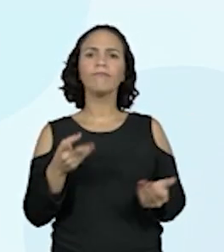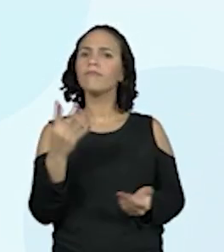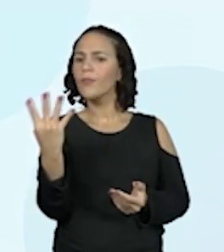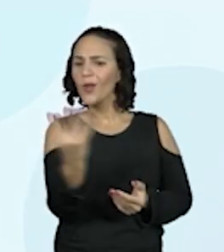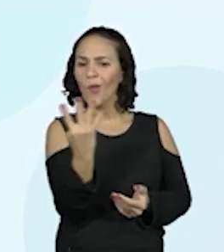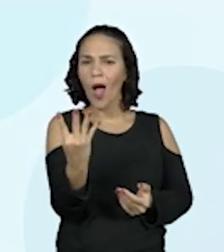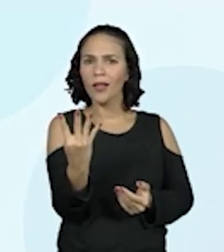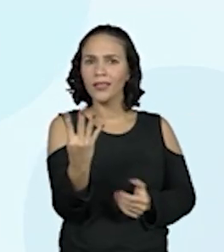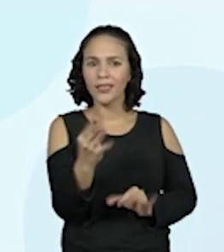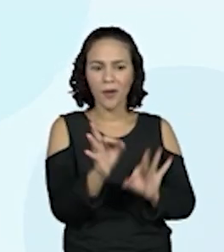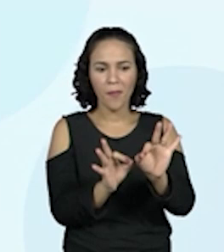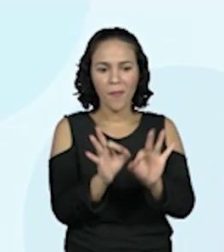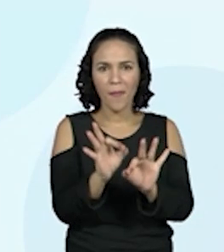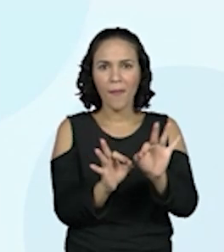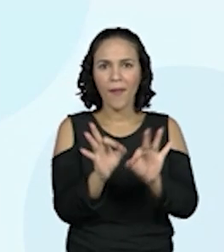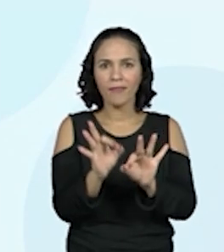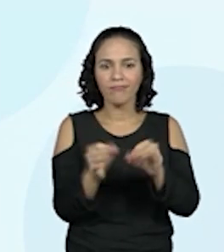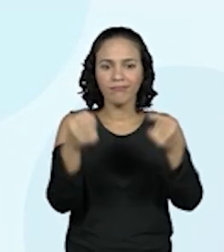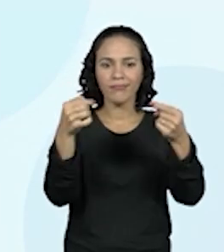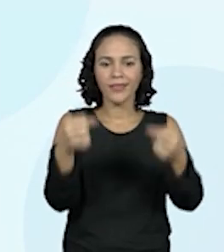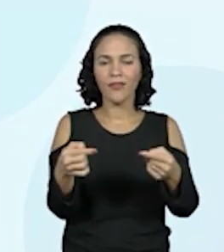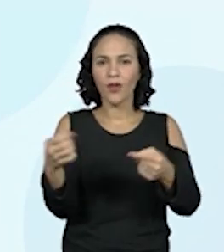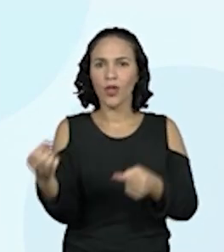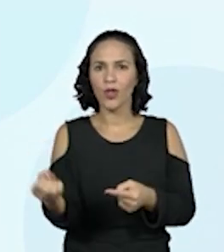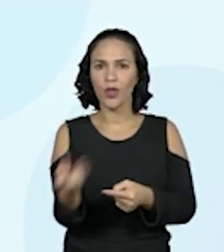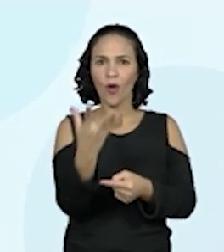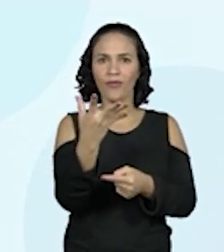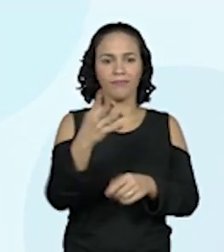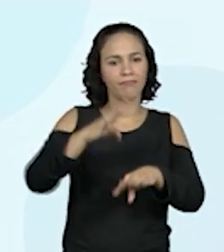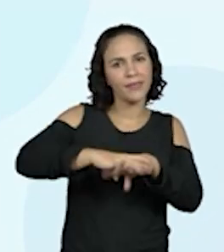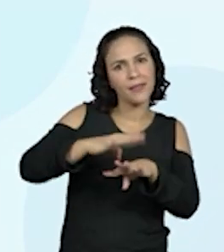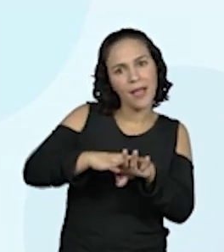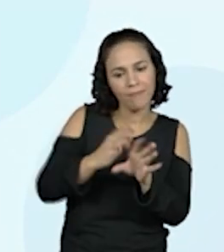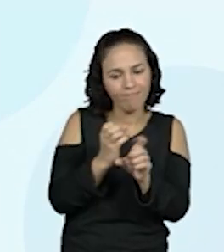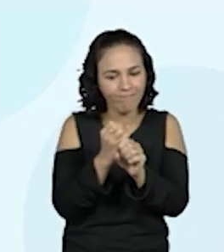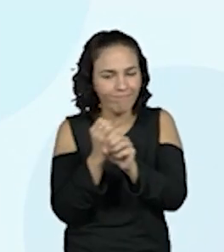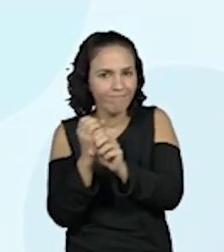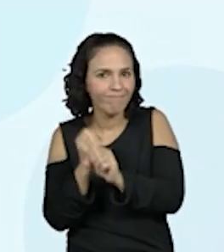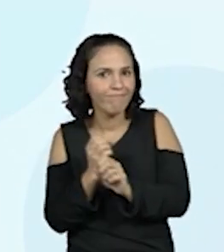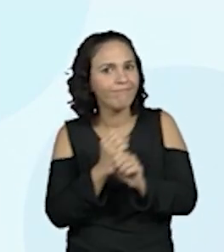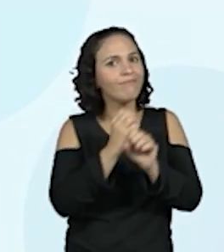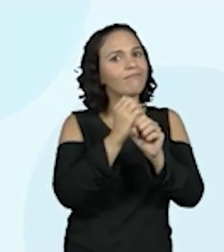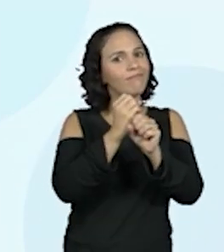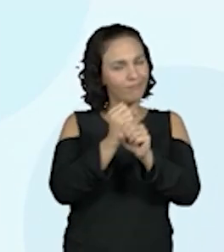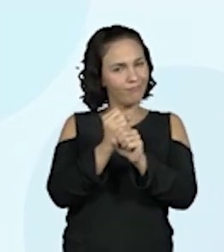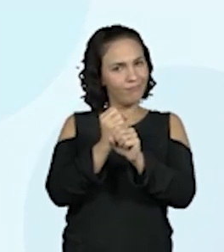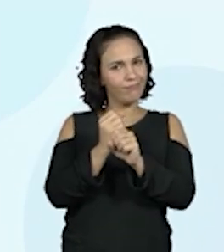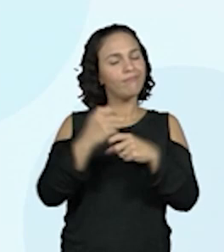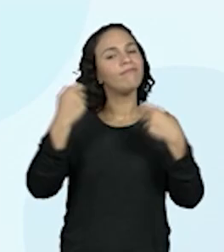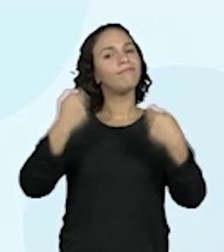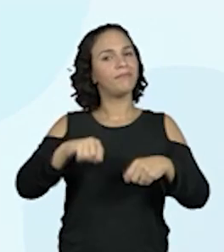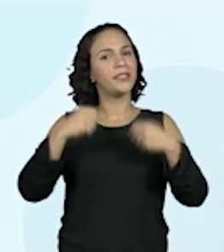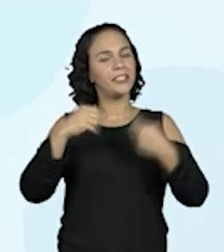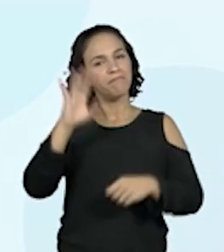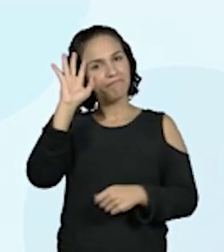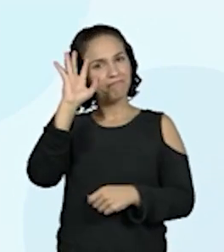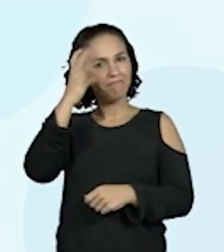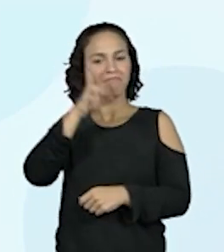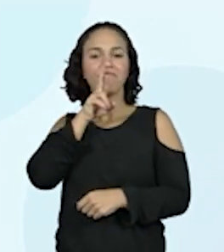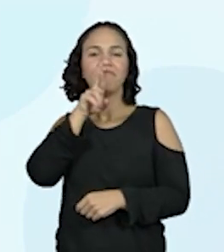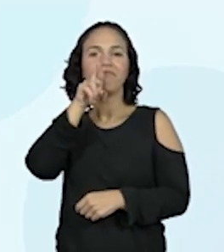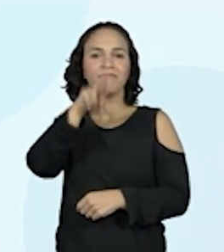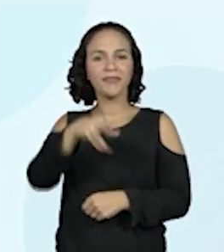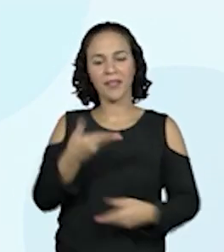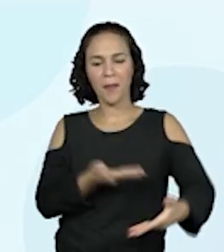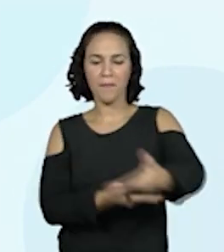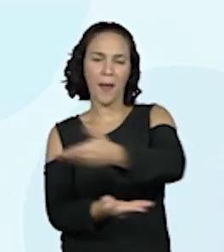novos desafios matemáticos. Para serem resolvidos entre